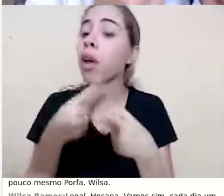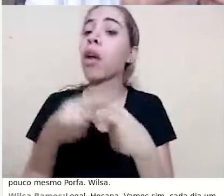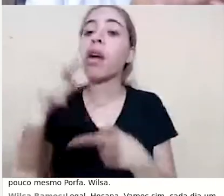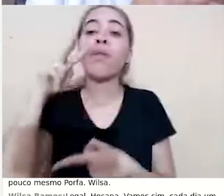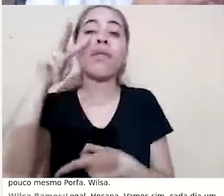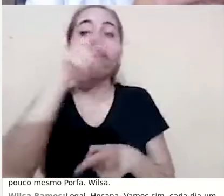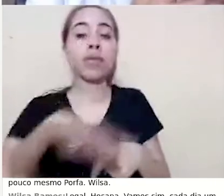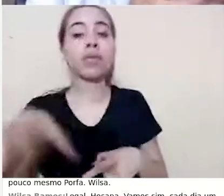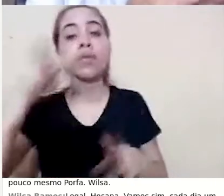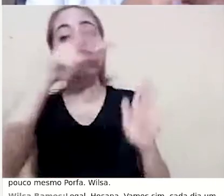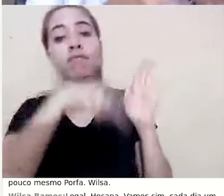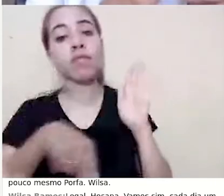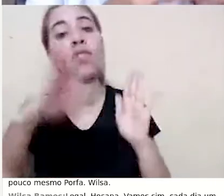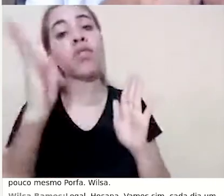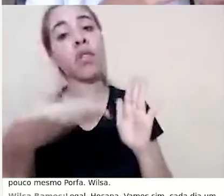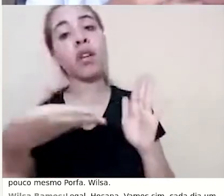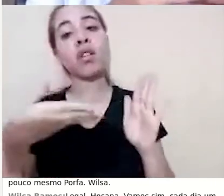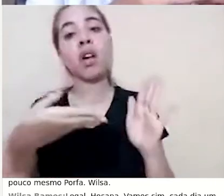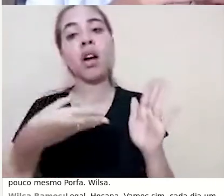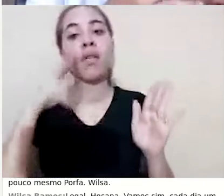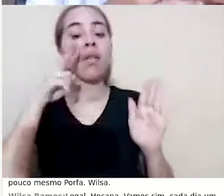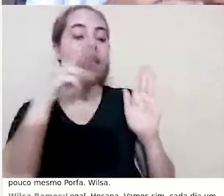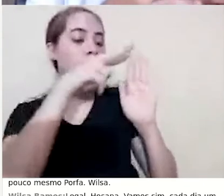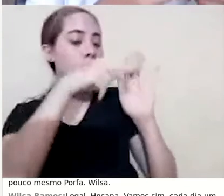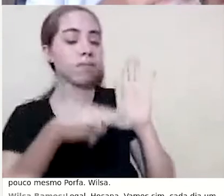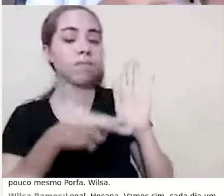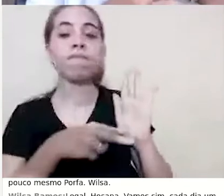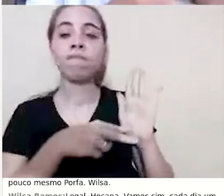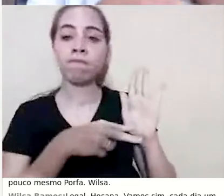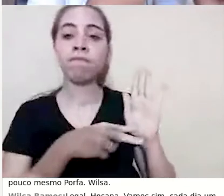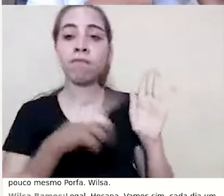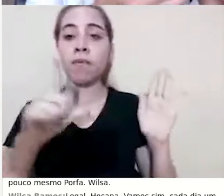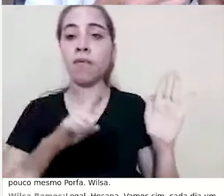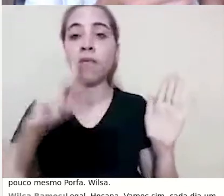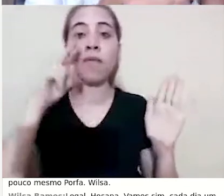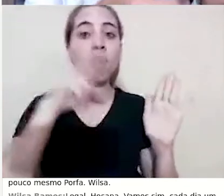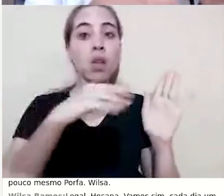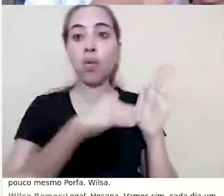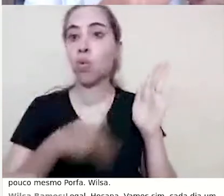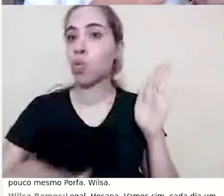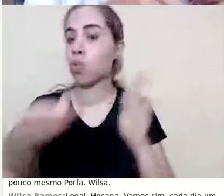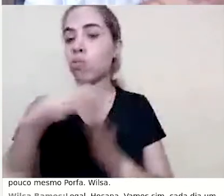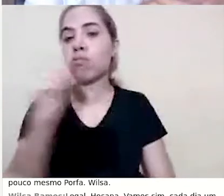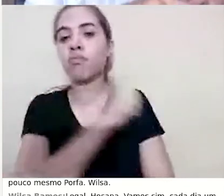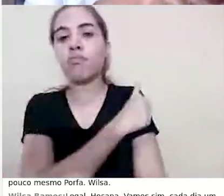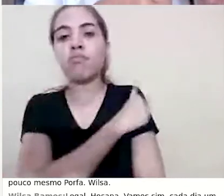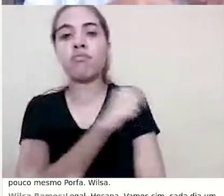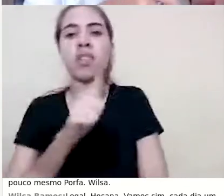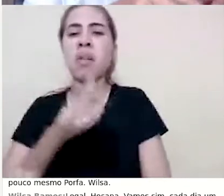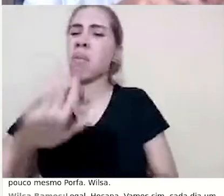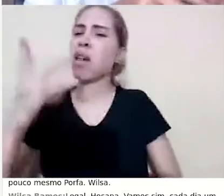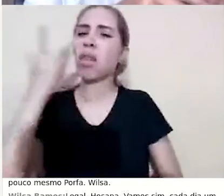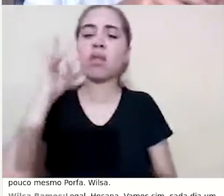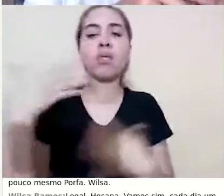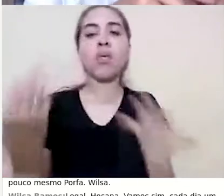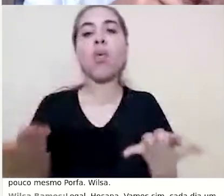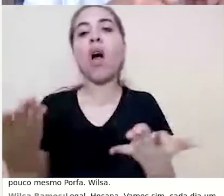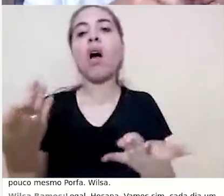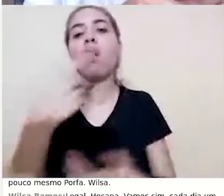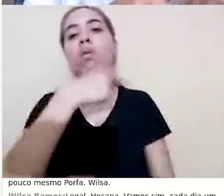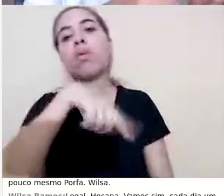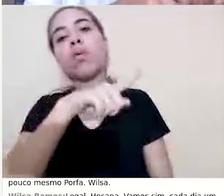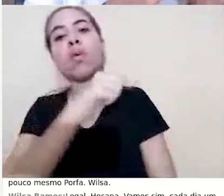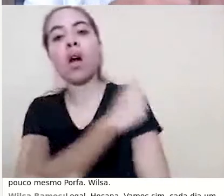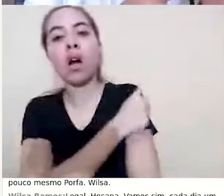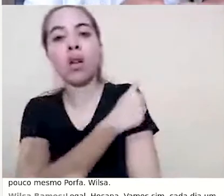todos os recursos, eu vejo todos os alunos com todos os recursos, mas eu não sei qual o recurso, o aluno